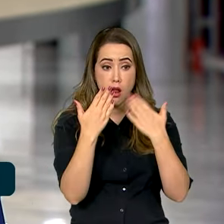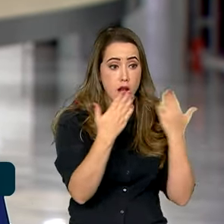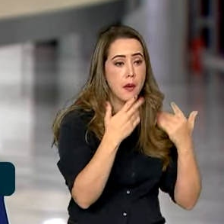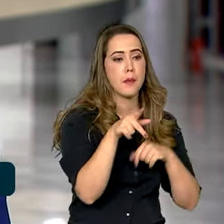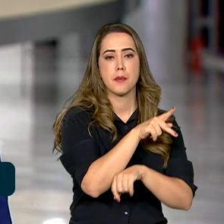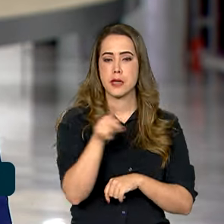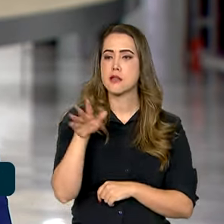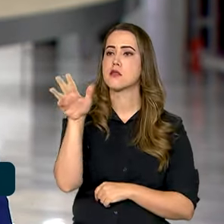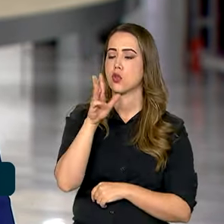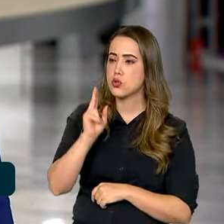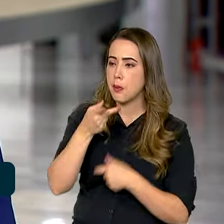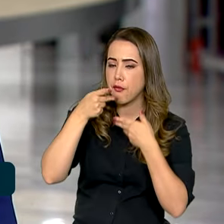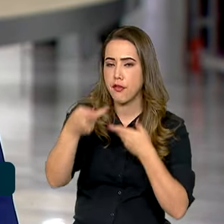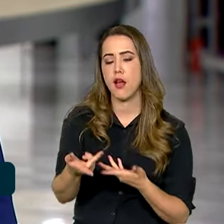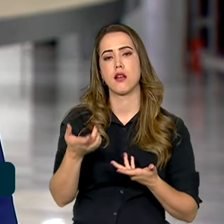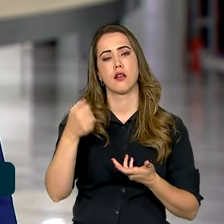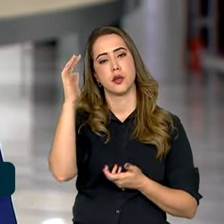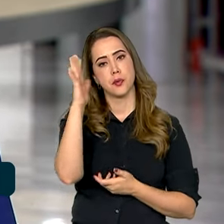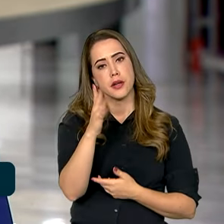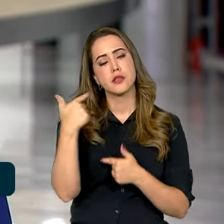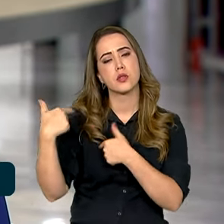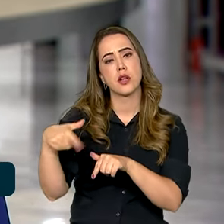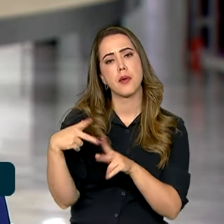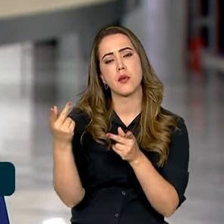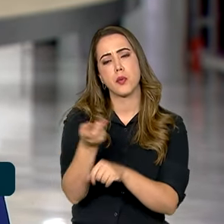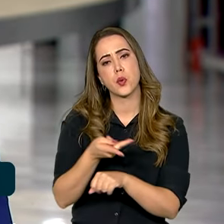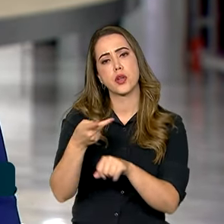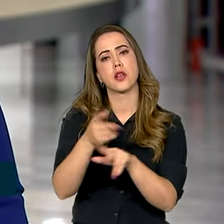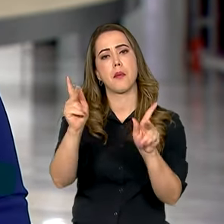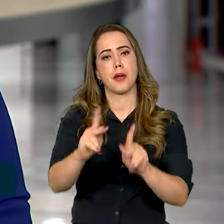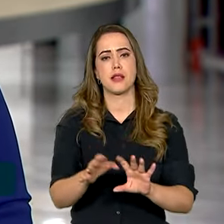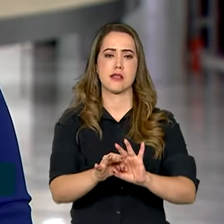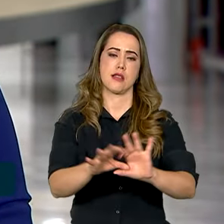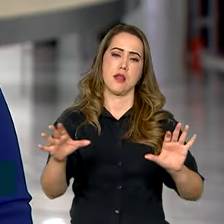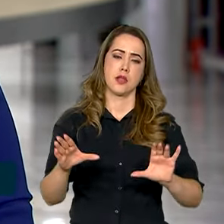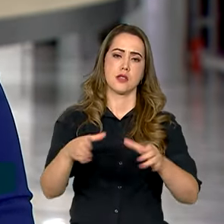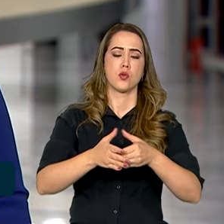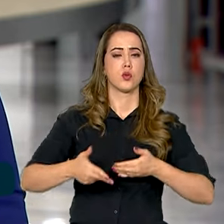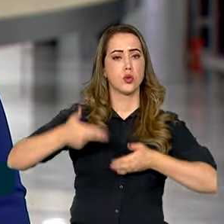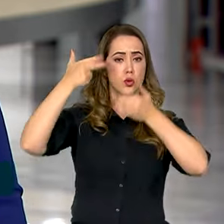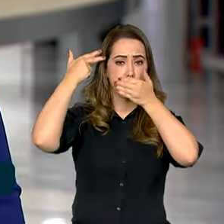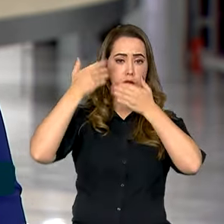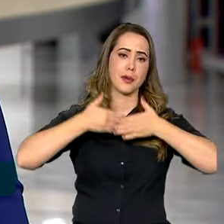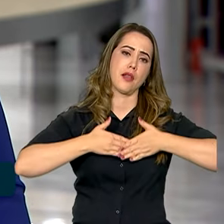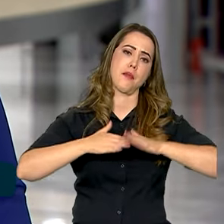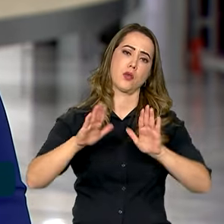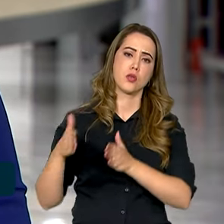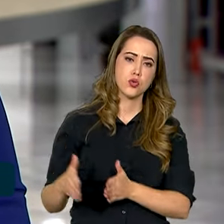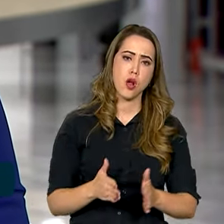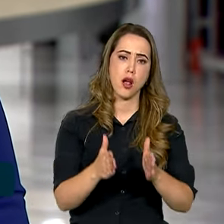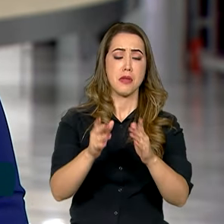o posicionamento brasileiro de atuação em busca da paz, da libertação de reféns e da abertura de um